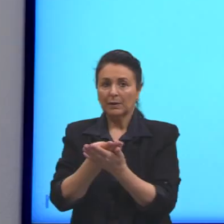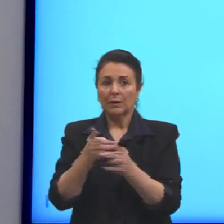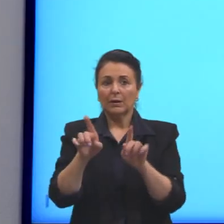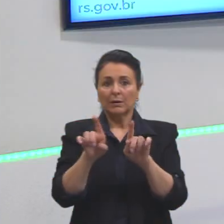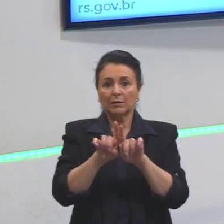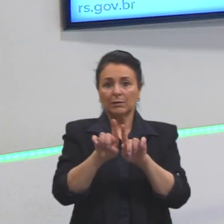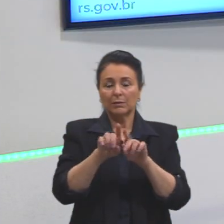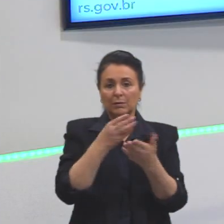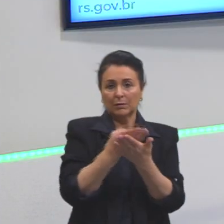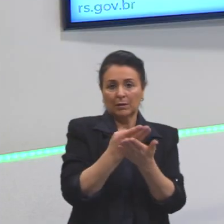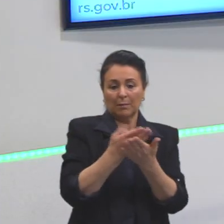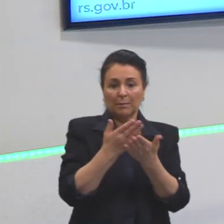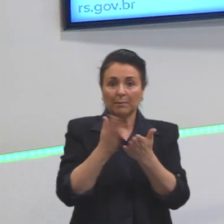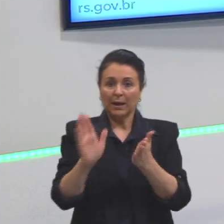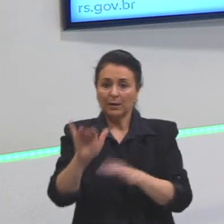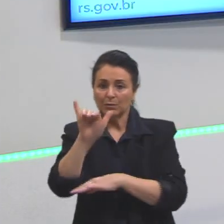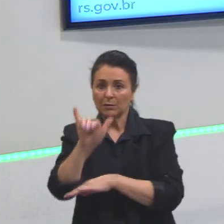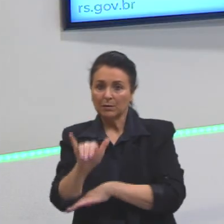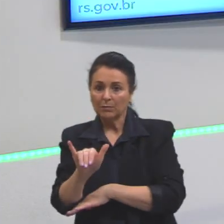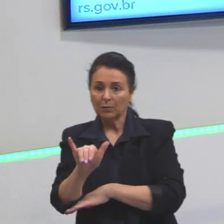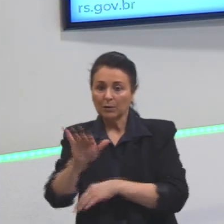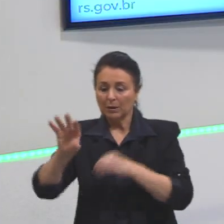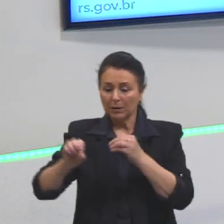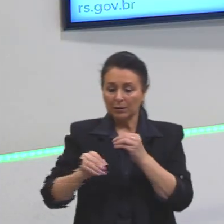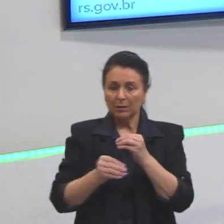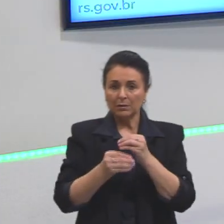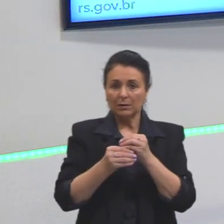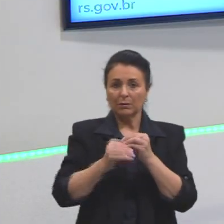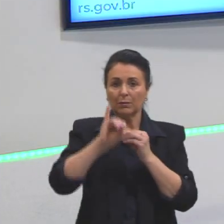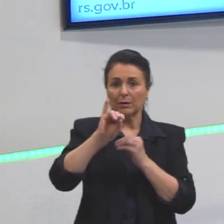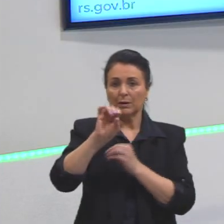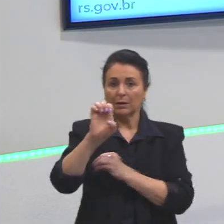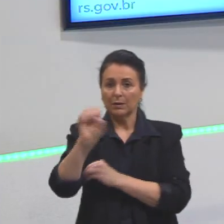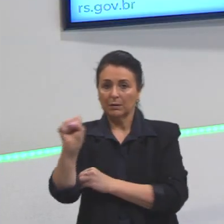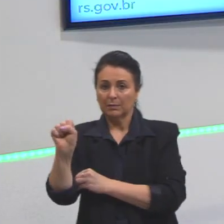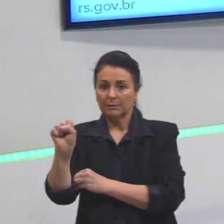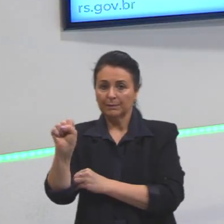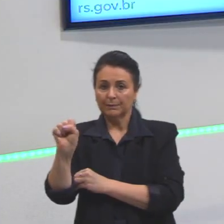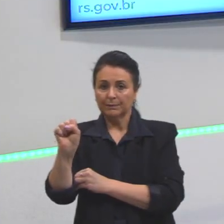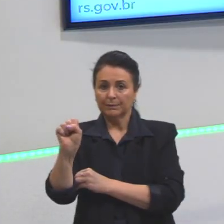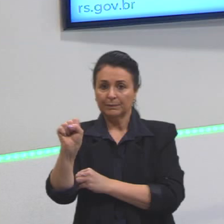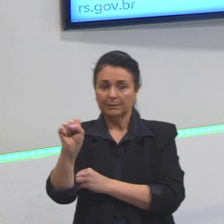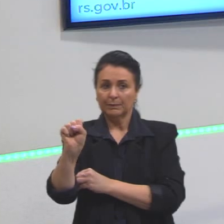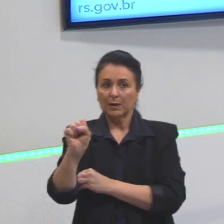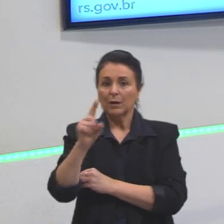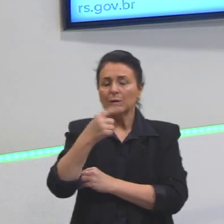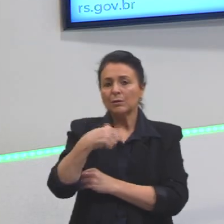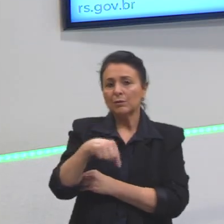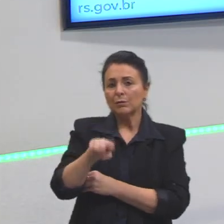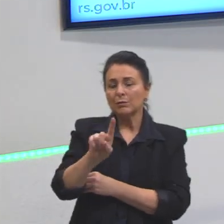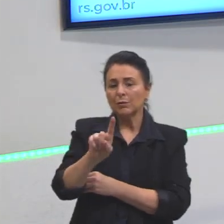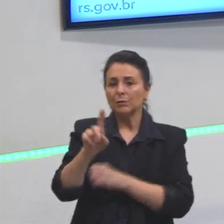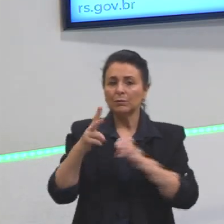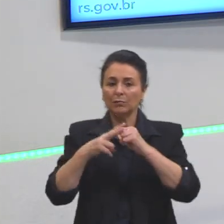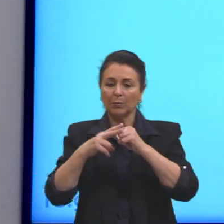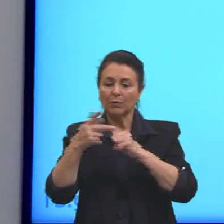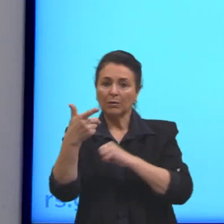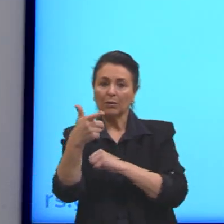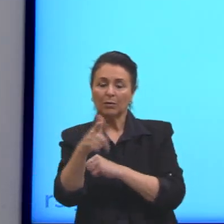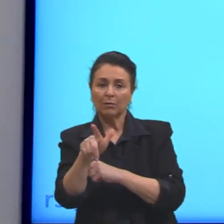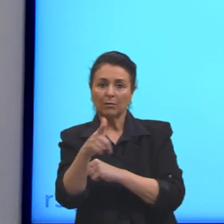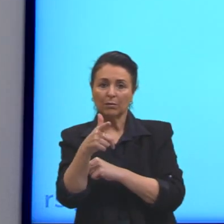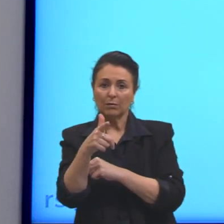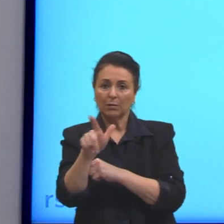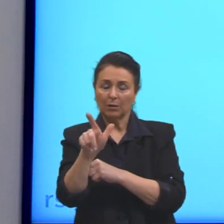perde o y e ganha o ies. E os outros verbos que não são